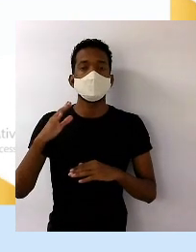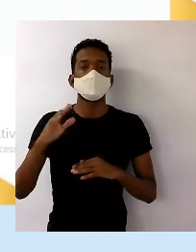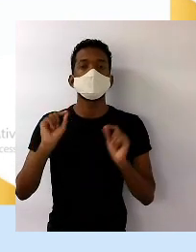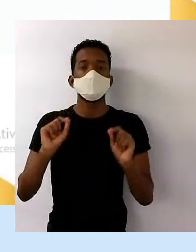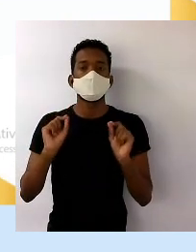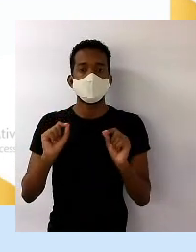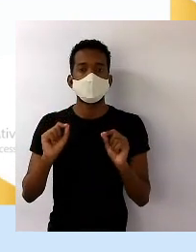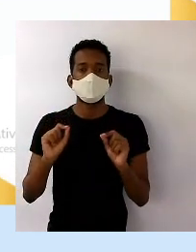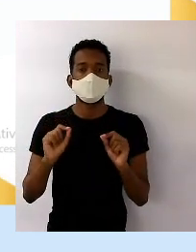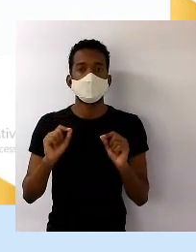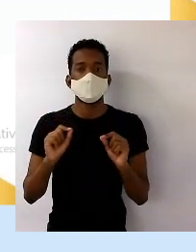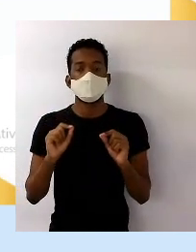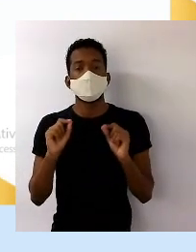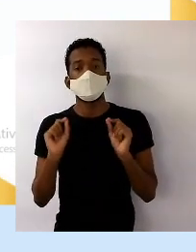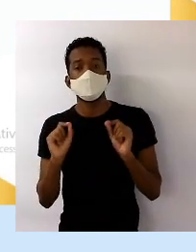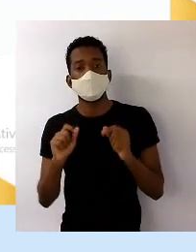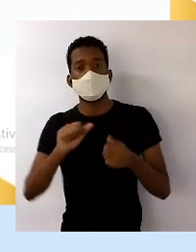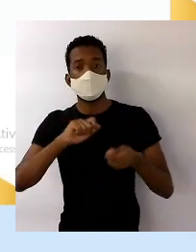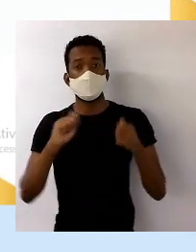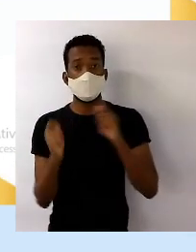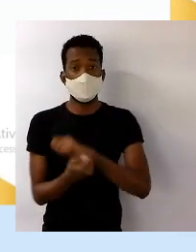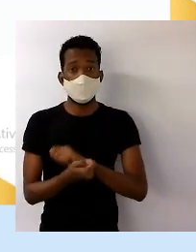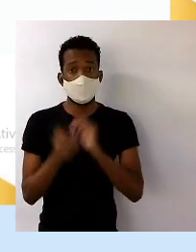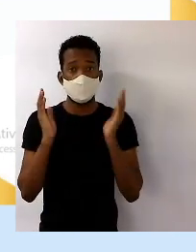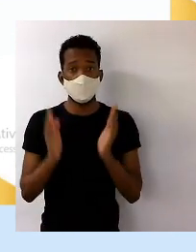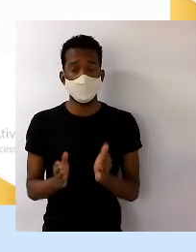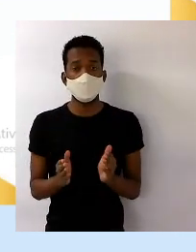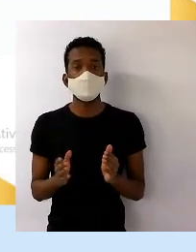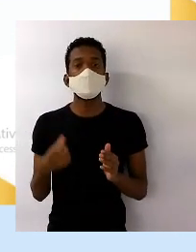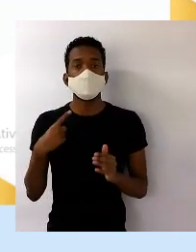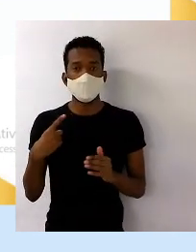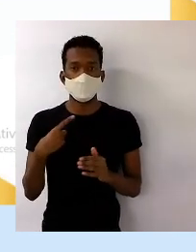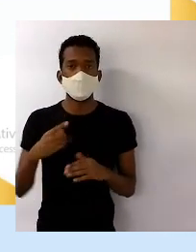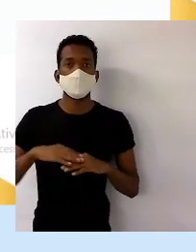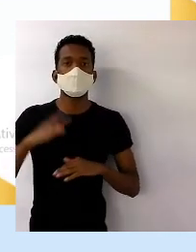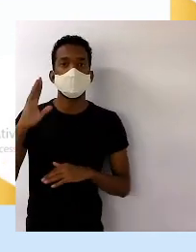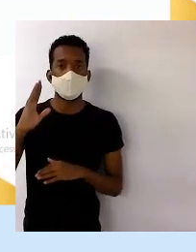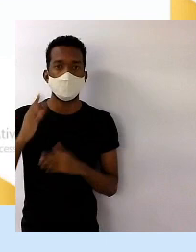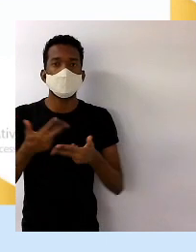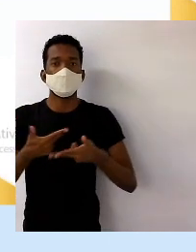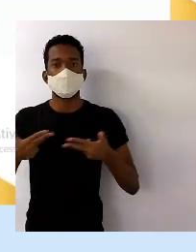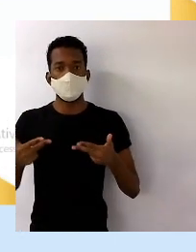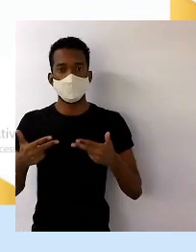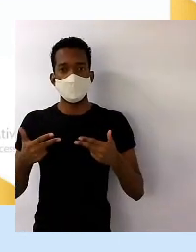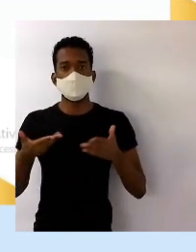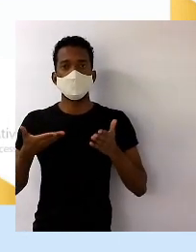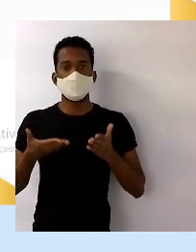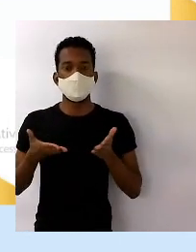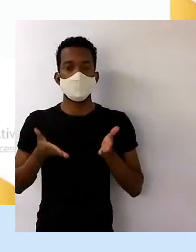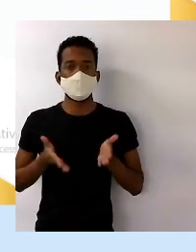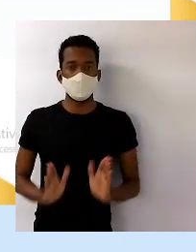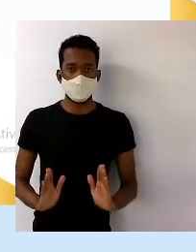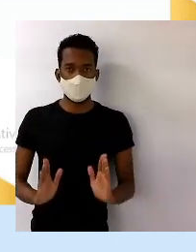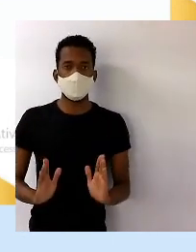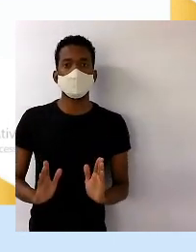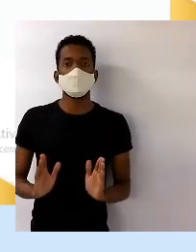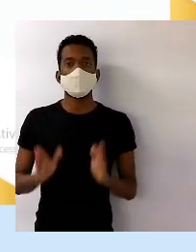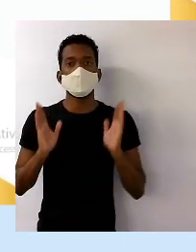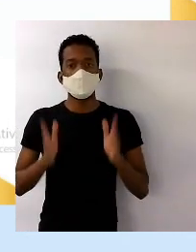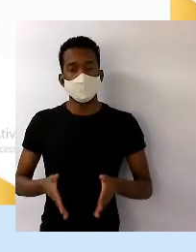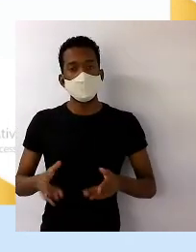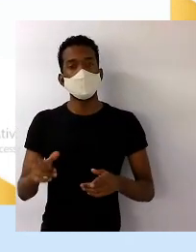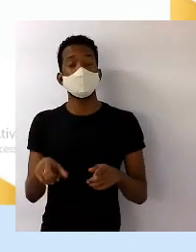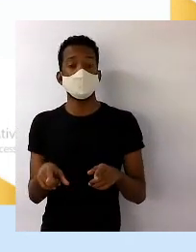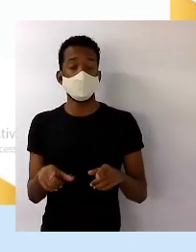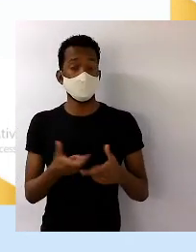onde a gente havia uma taxa de mortalidade muito alta e uma taxa de natalidade também muito alta. Isso se inverteu. A